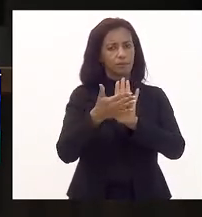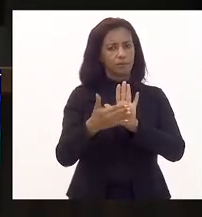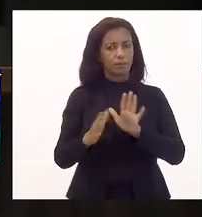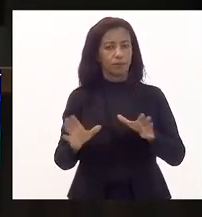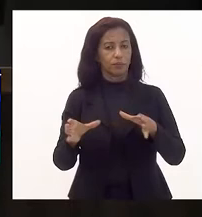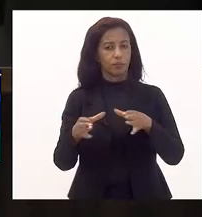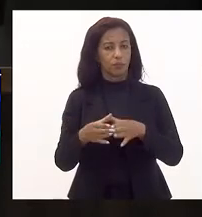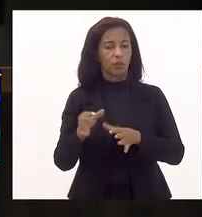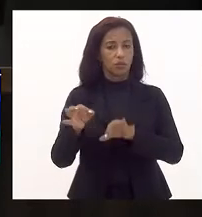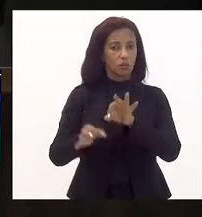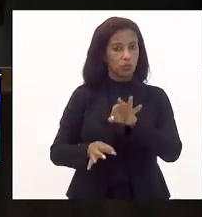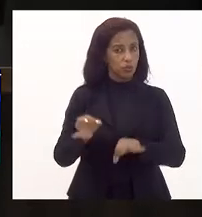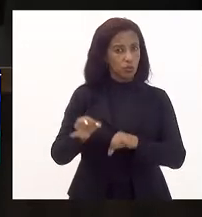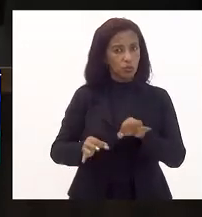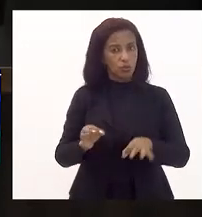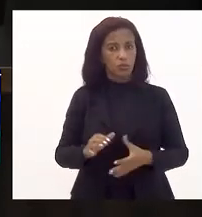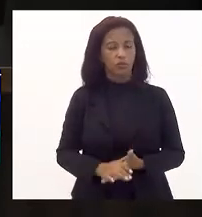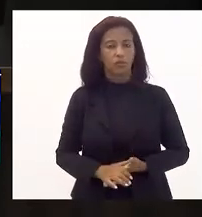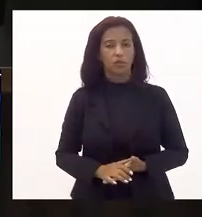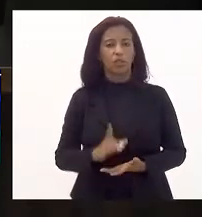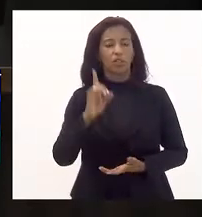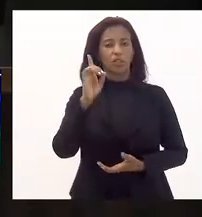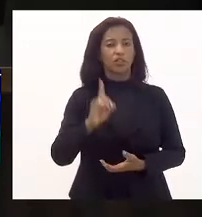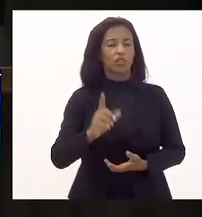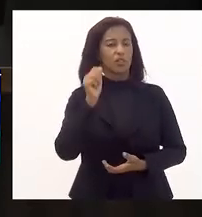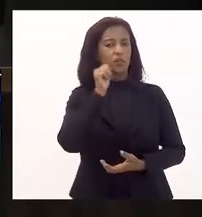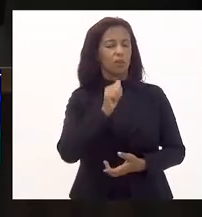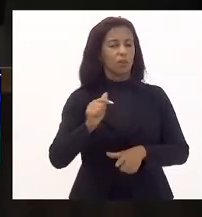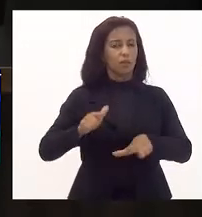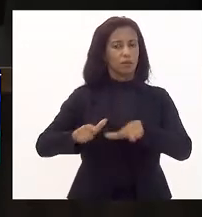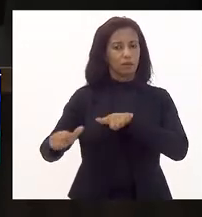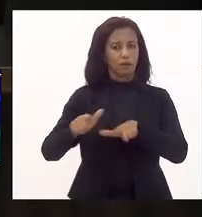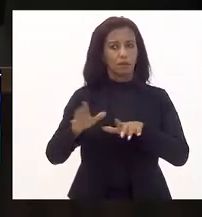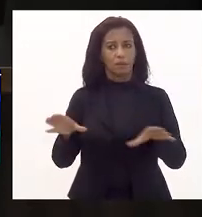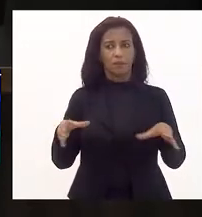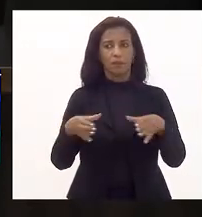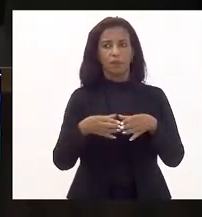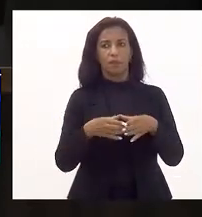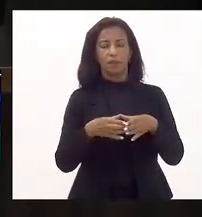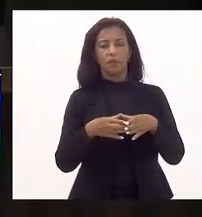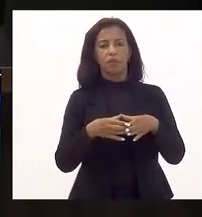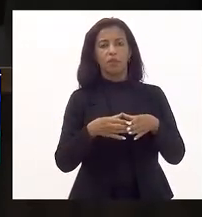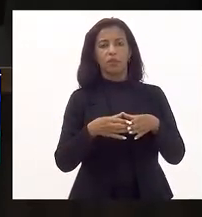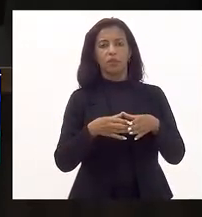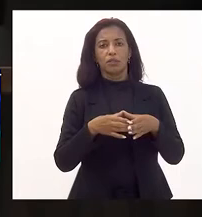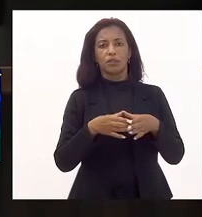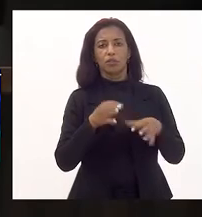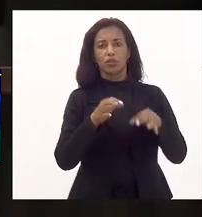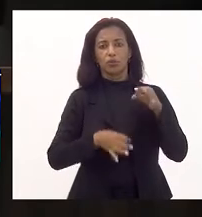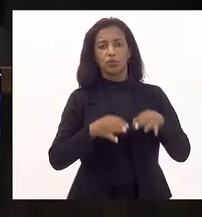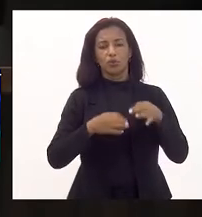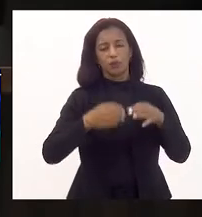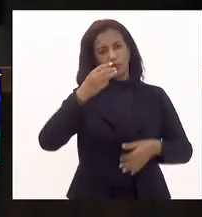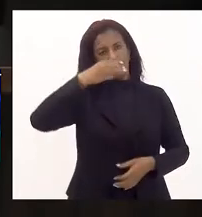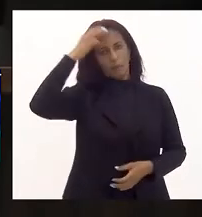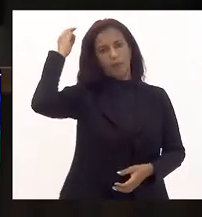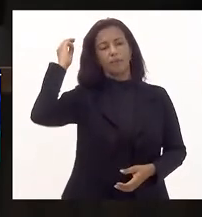comissões, Constituição e Justiça, Defesa do Direito da Mulher e de Trabalho. Pela Comissão de Constituição e Justiça, deputado Márcio Pacheco.